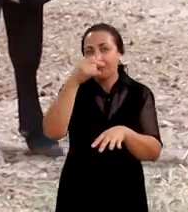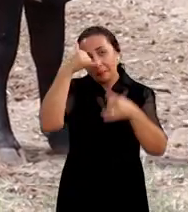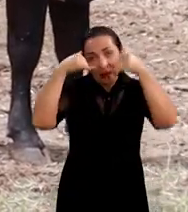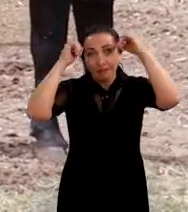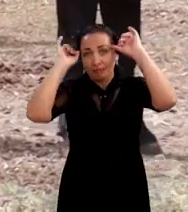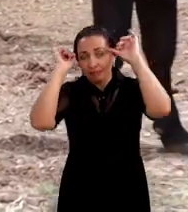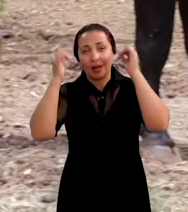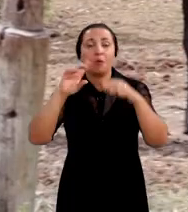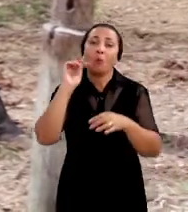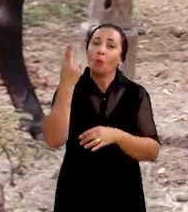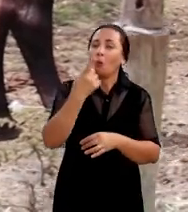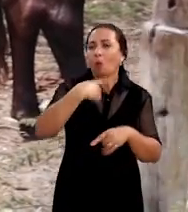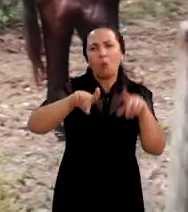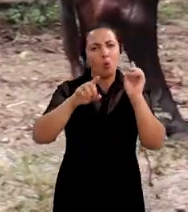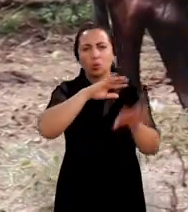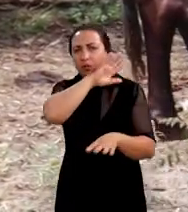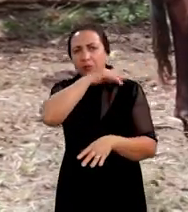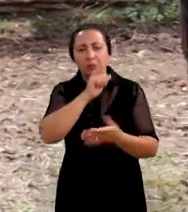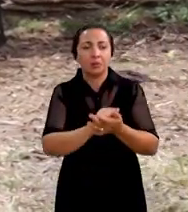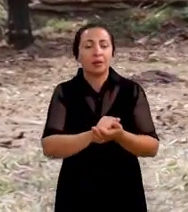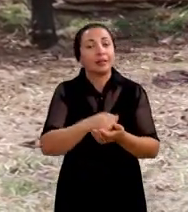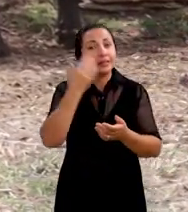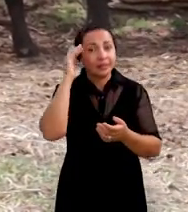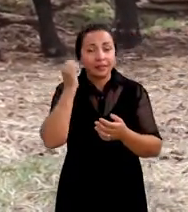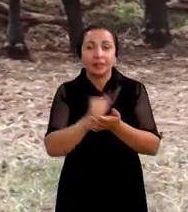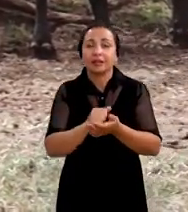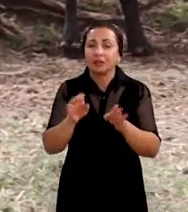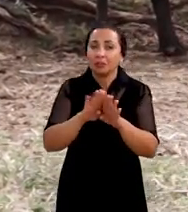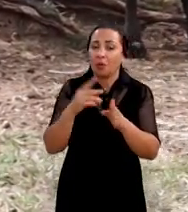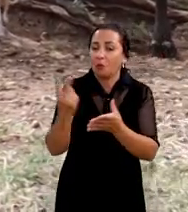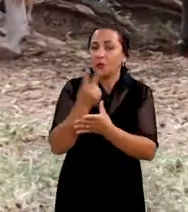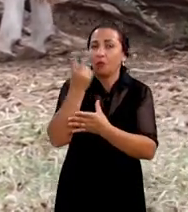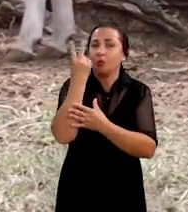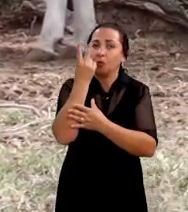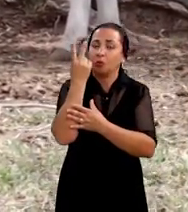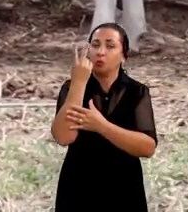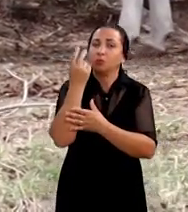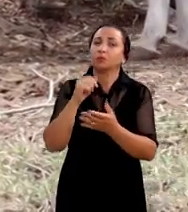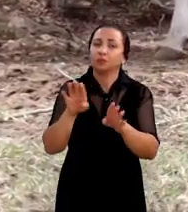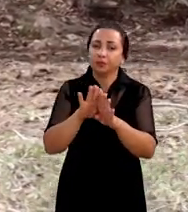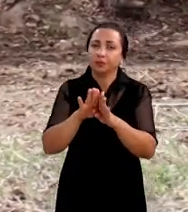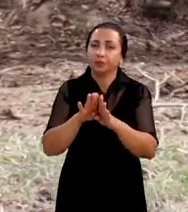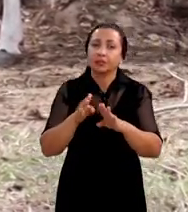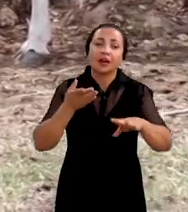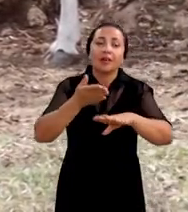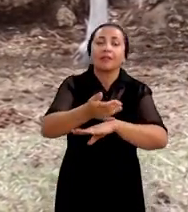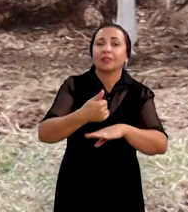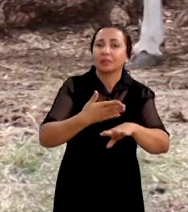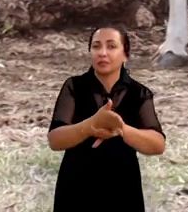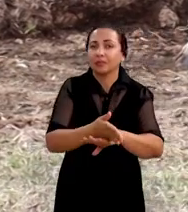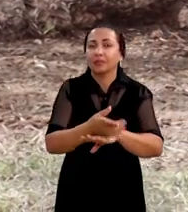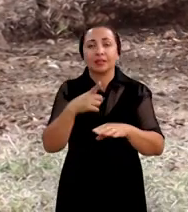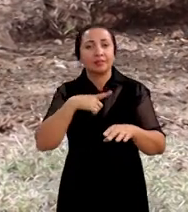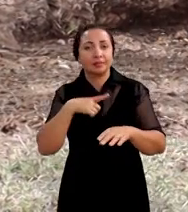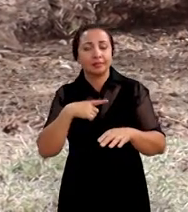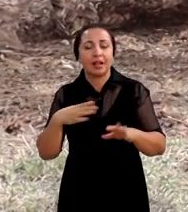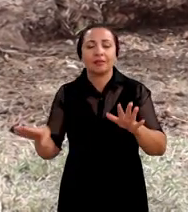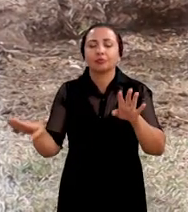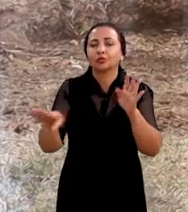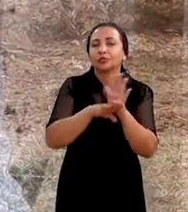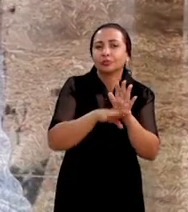vacas ou para outra categoria animal levando em consideração o valor de aquisição desse coproduto a viabilidade desse